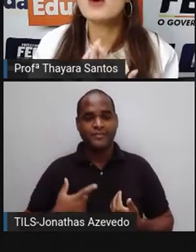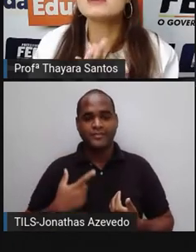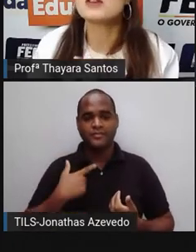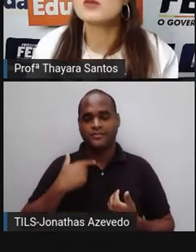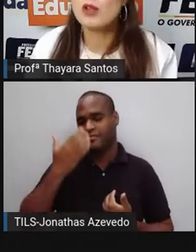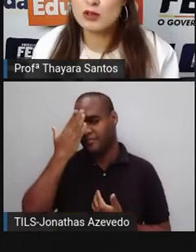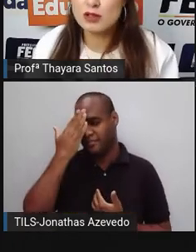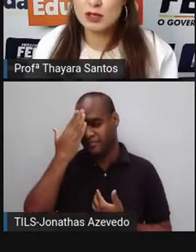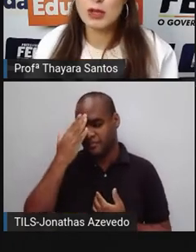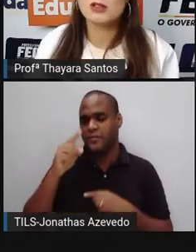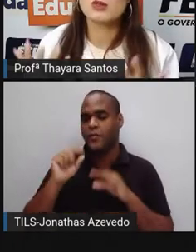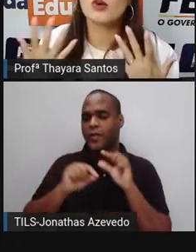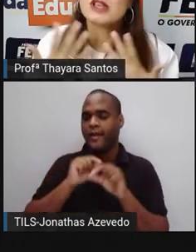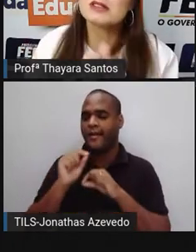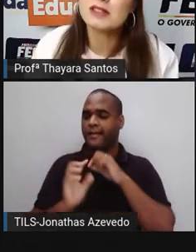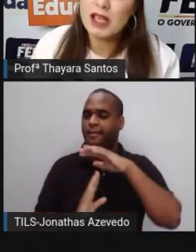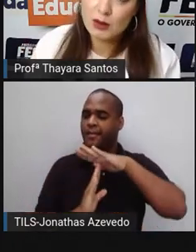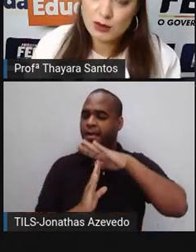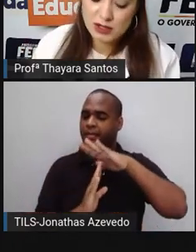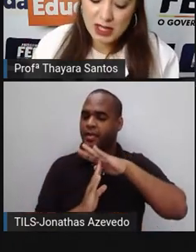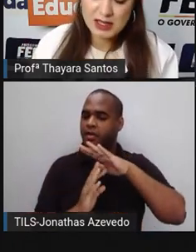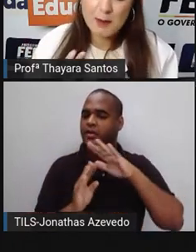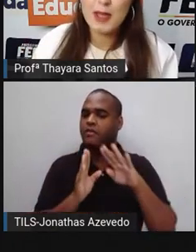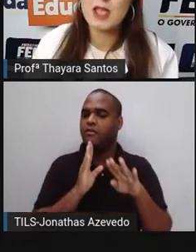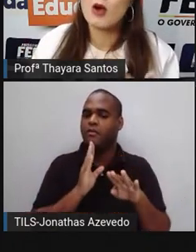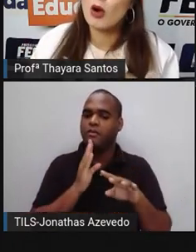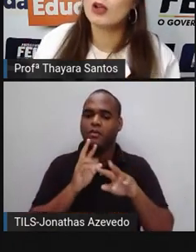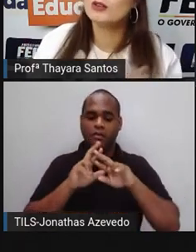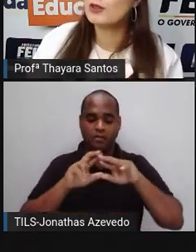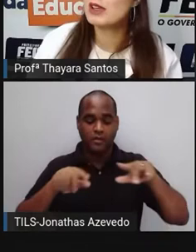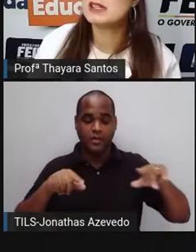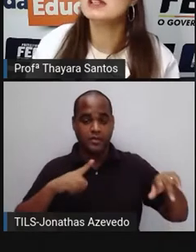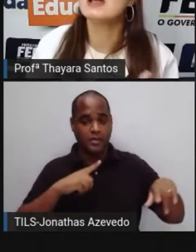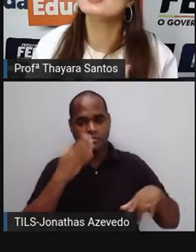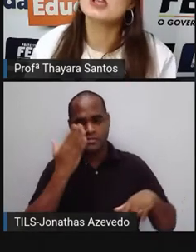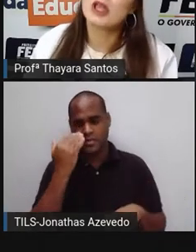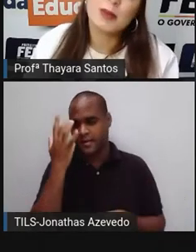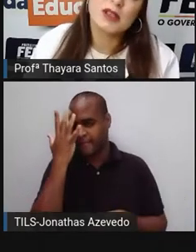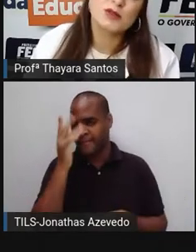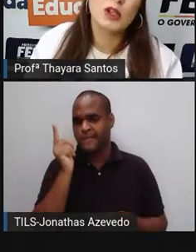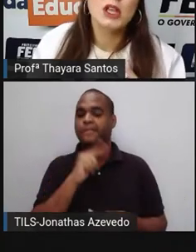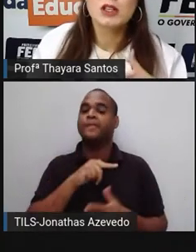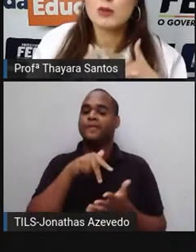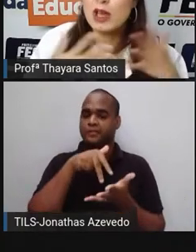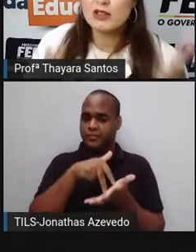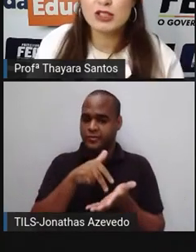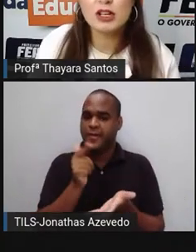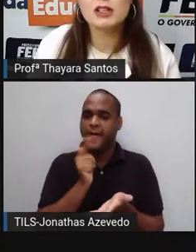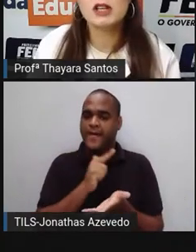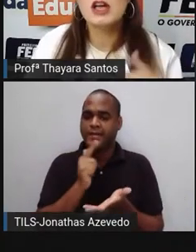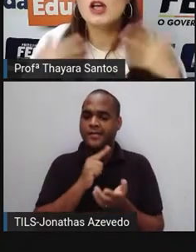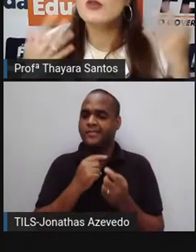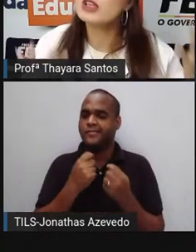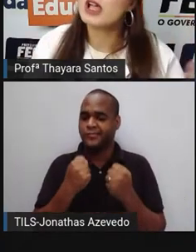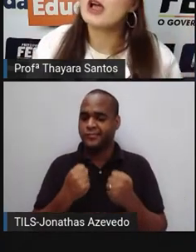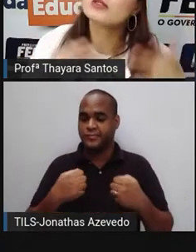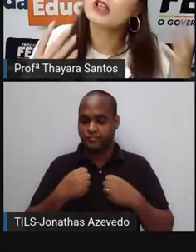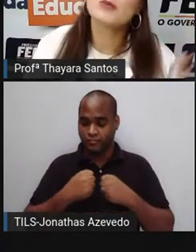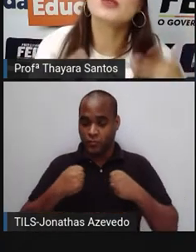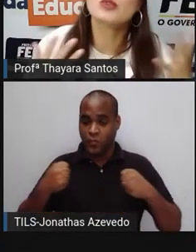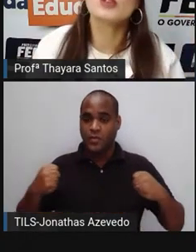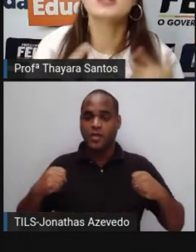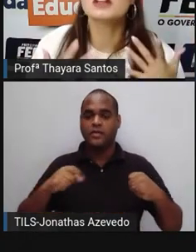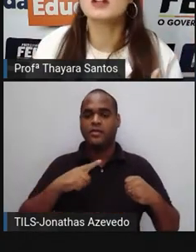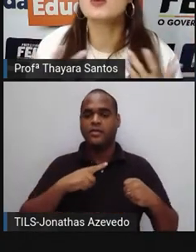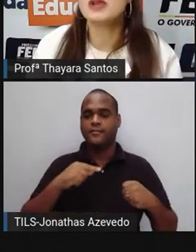saber quais são os nossos limites, conhecê-los, saber, ó, eu tenho facilidade de ganhar peso. Então, não adianta eu ficar o